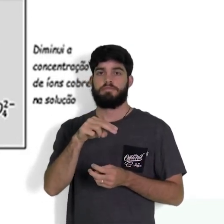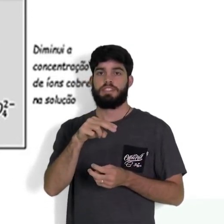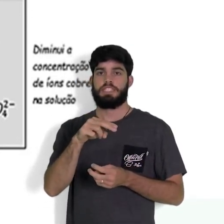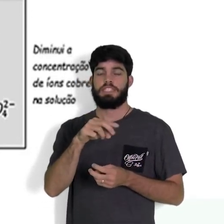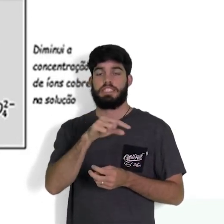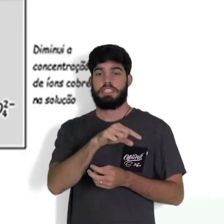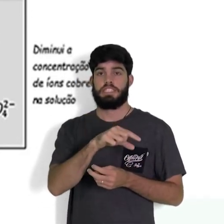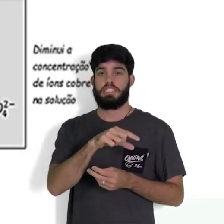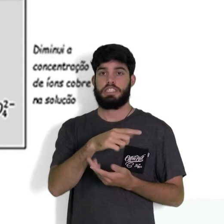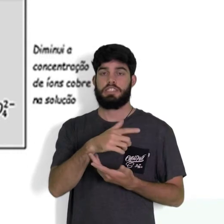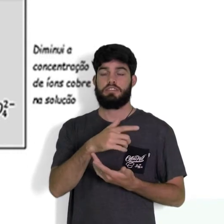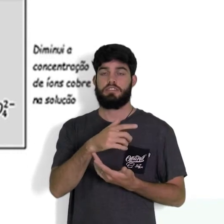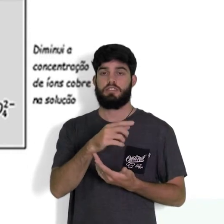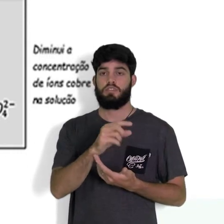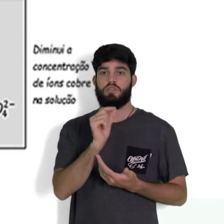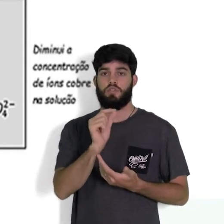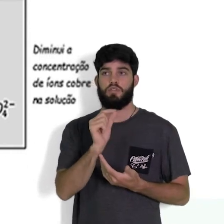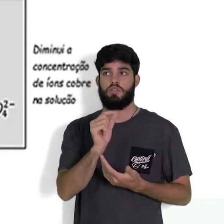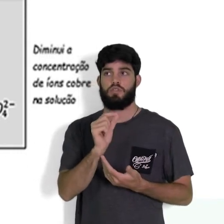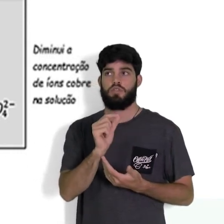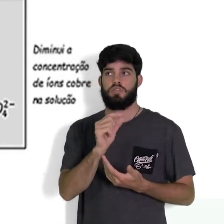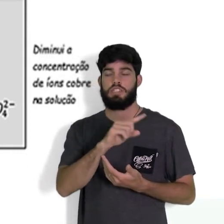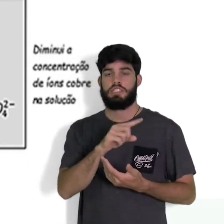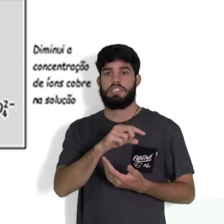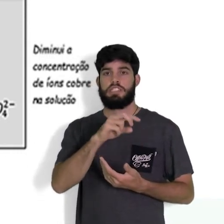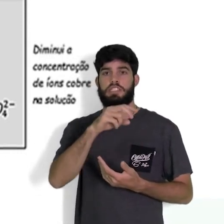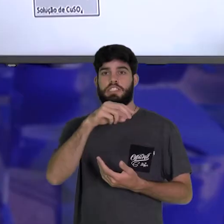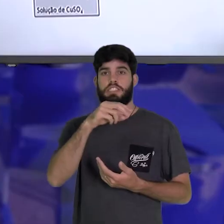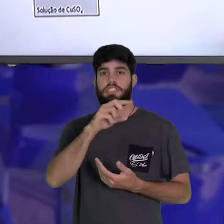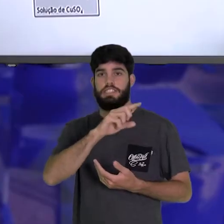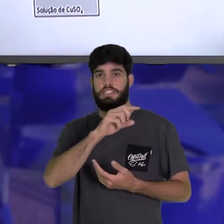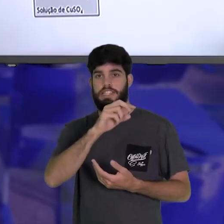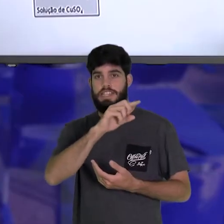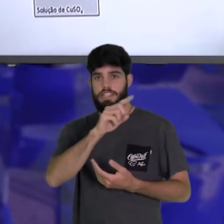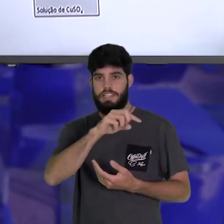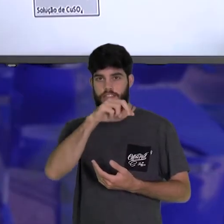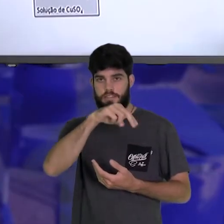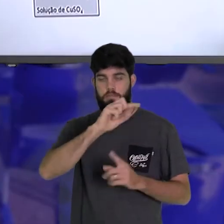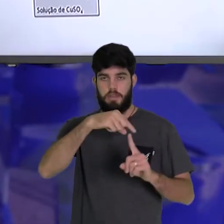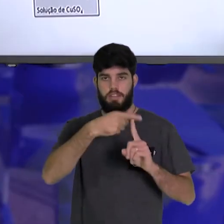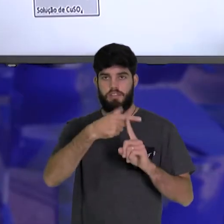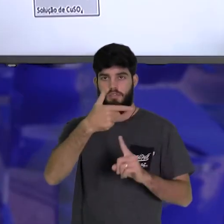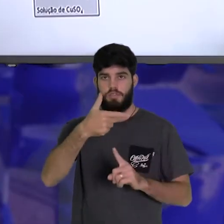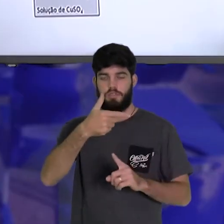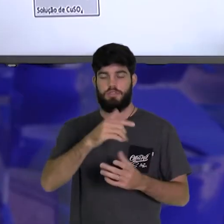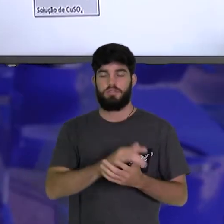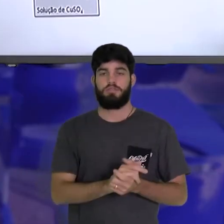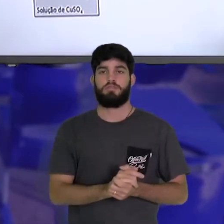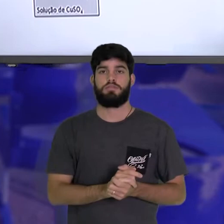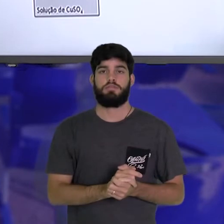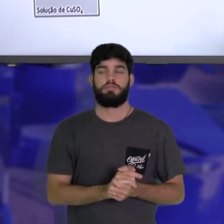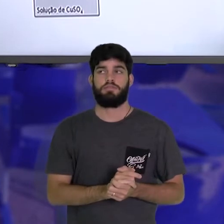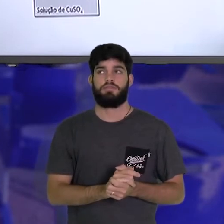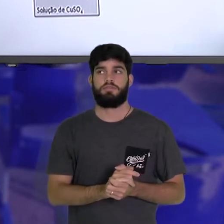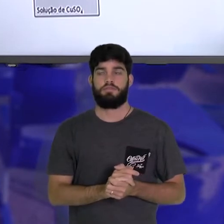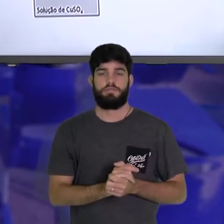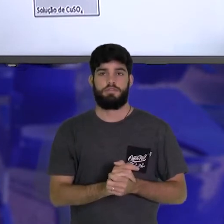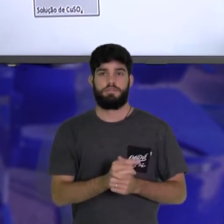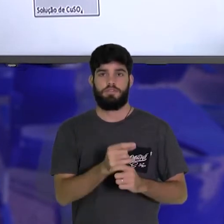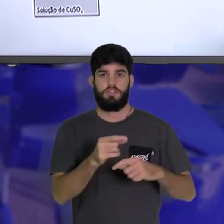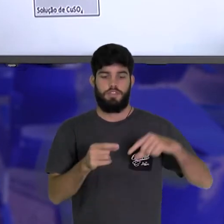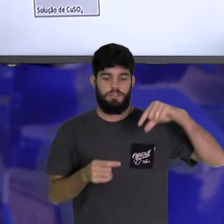oxidação, se transformou em zinco dois, em Zn mais dois. Então, a lâmina de zinco,